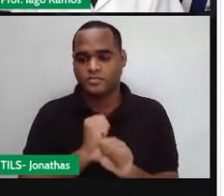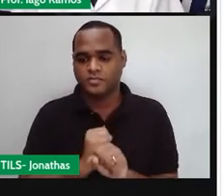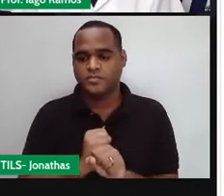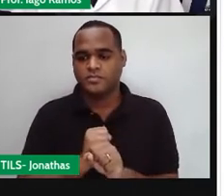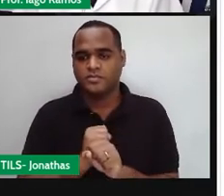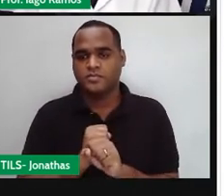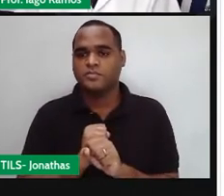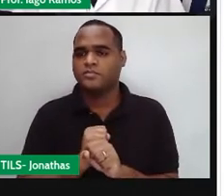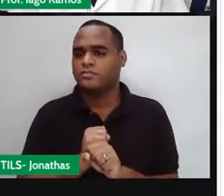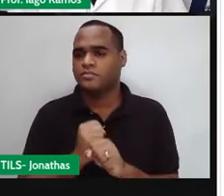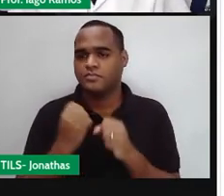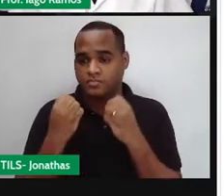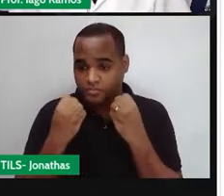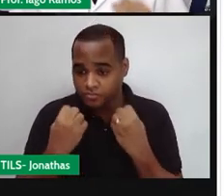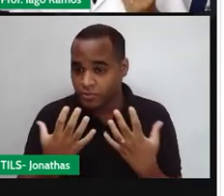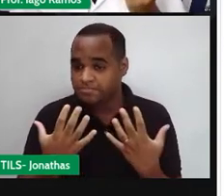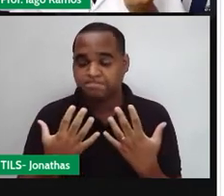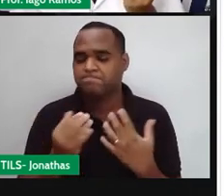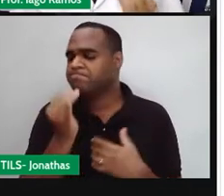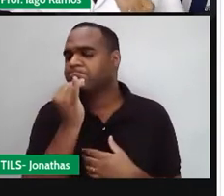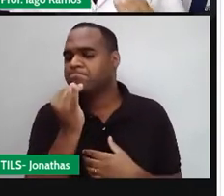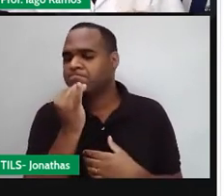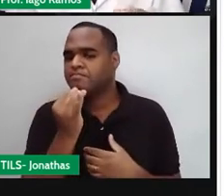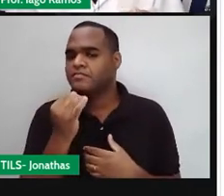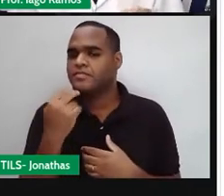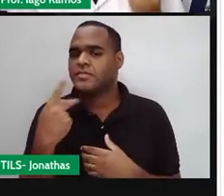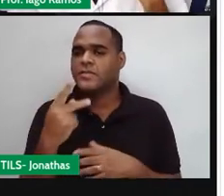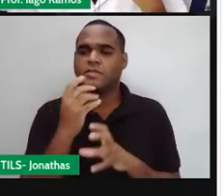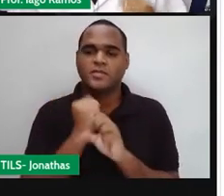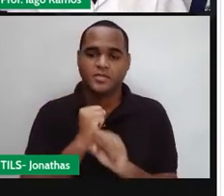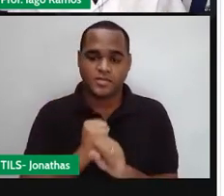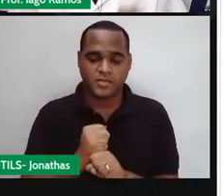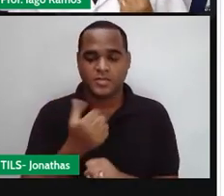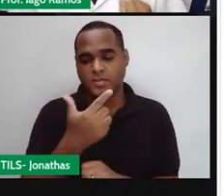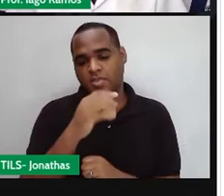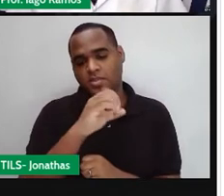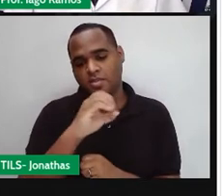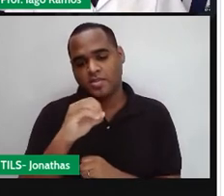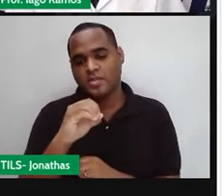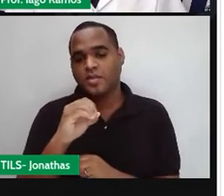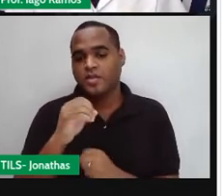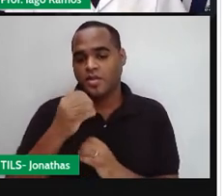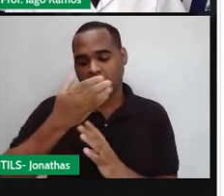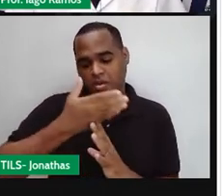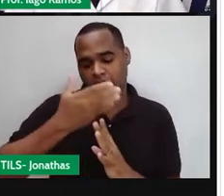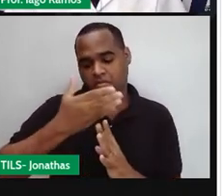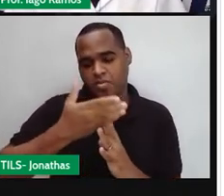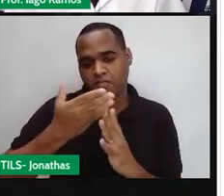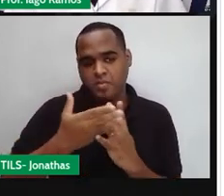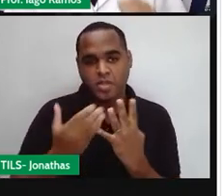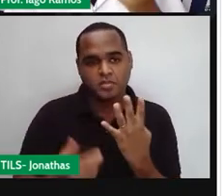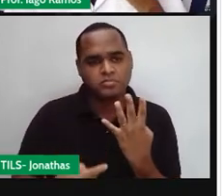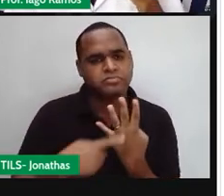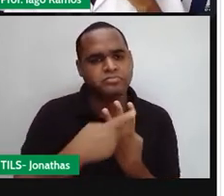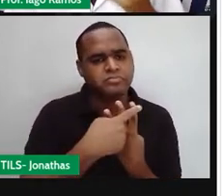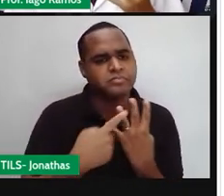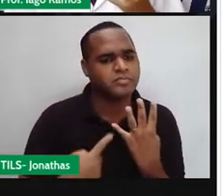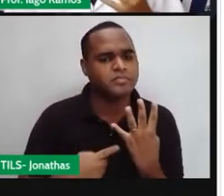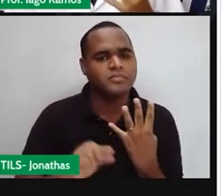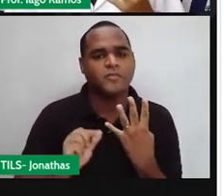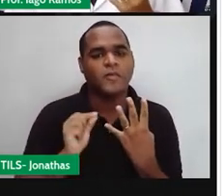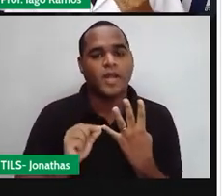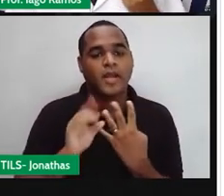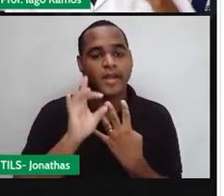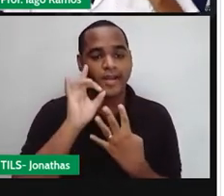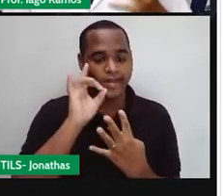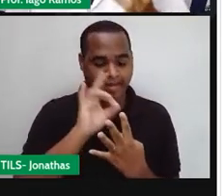Bom, quando eu pego essa dívida de R$200,00 e divido em quatro, em cada um